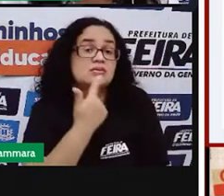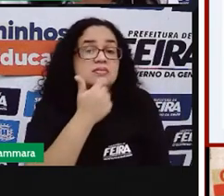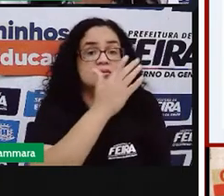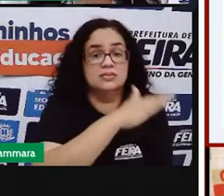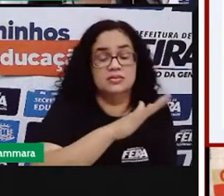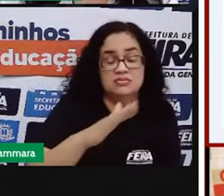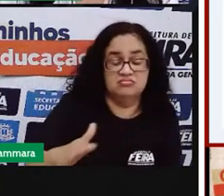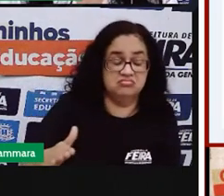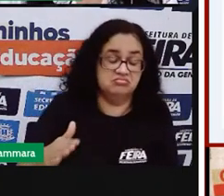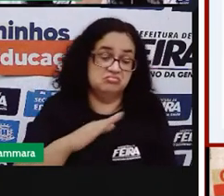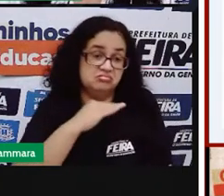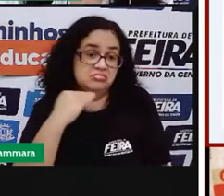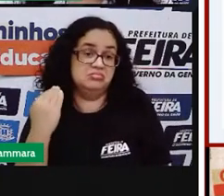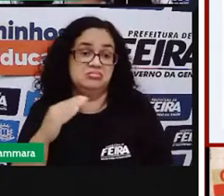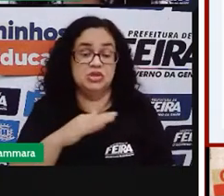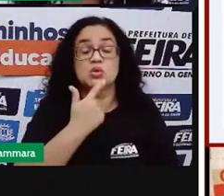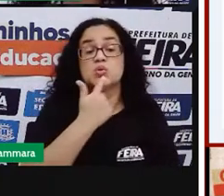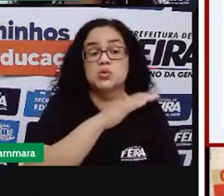infantil.